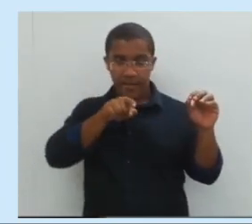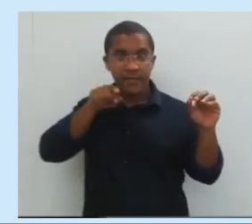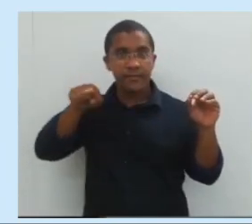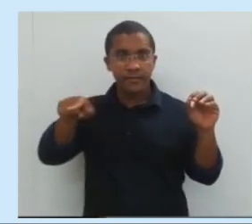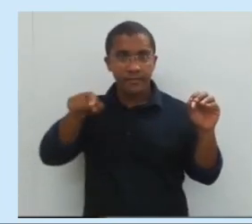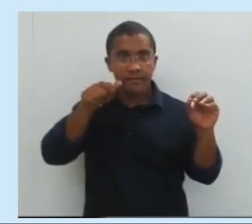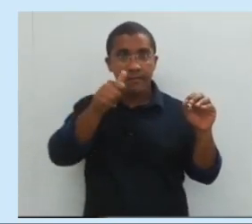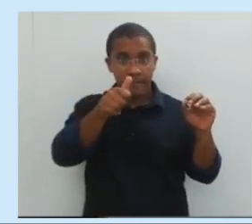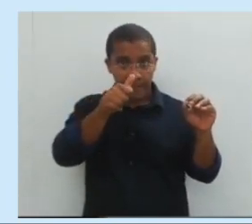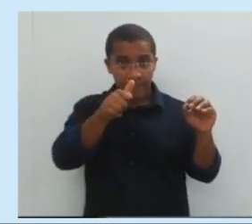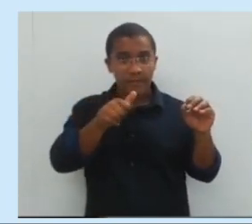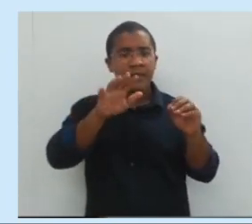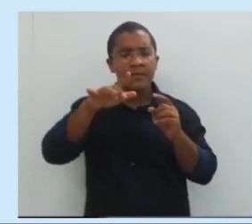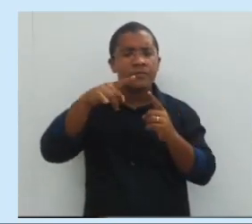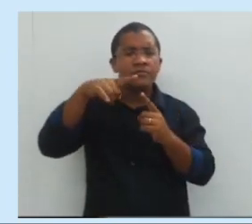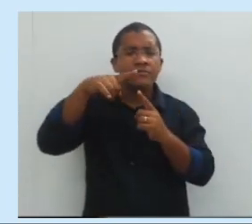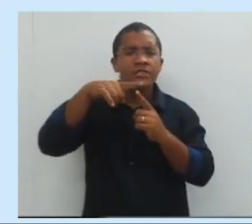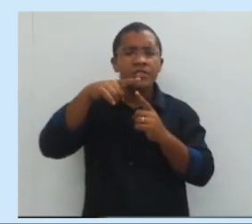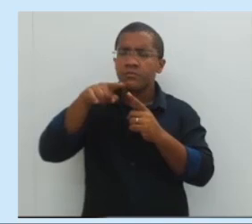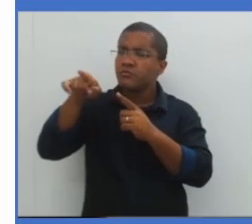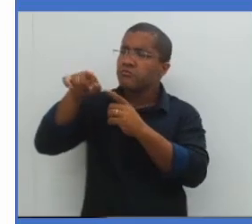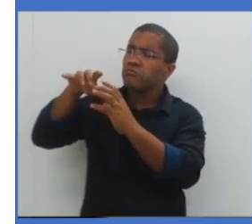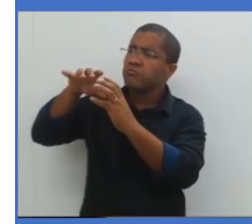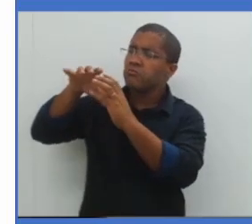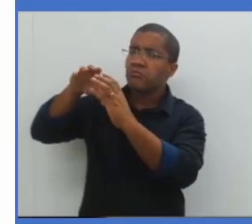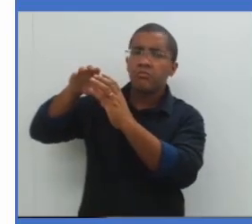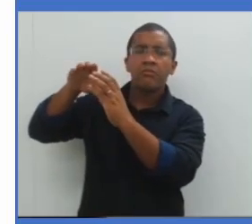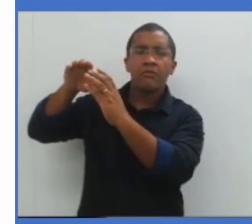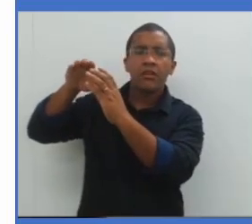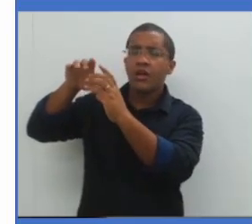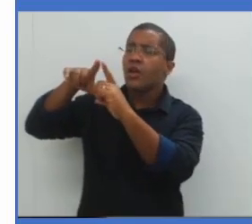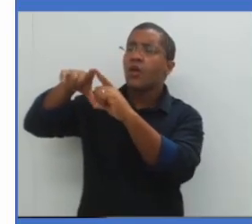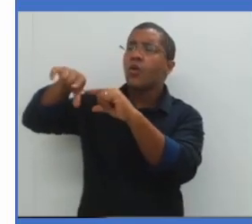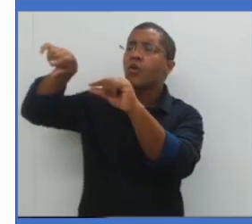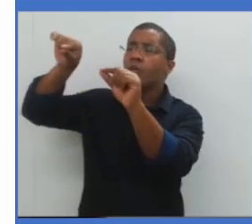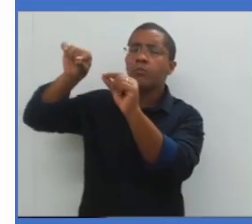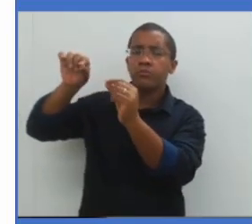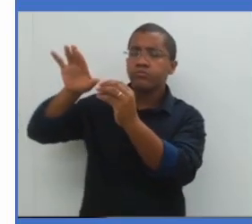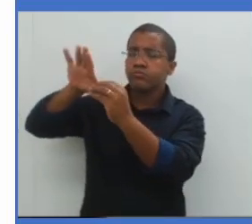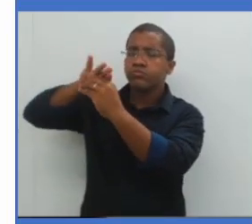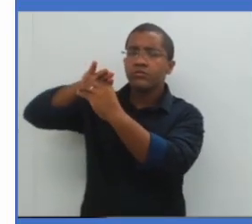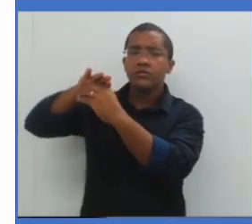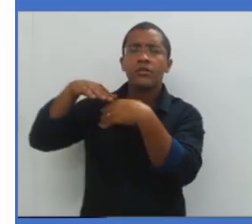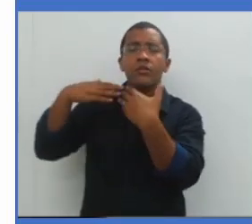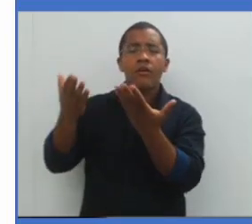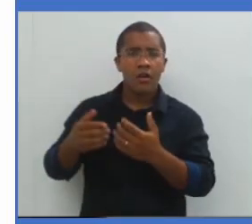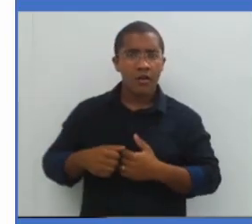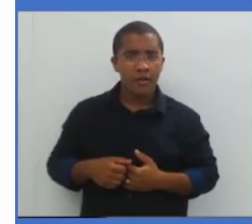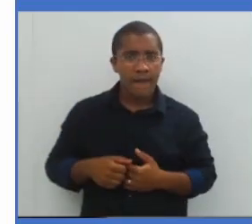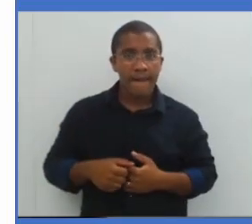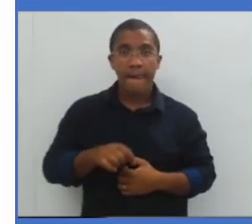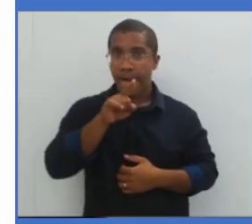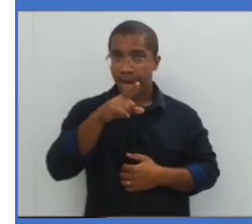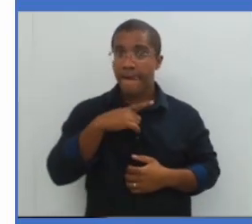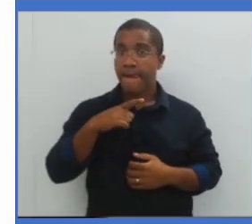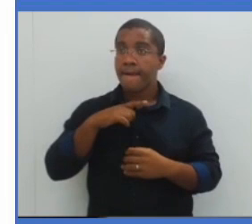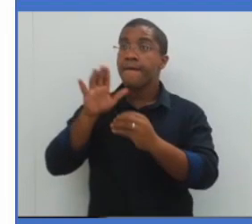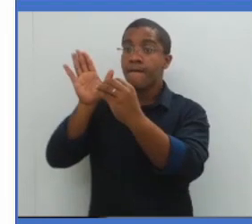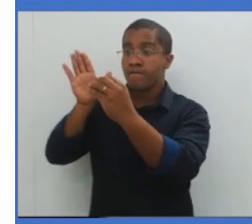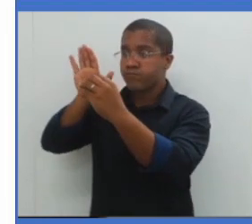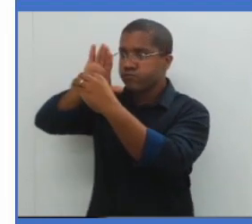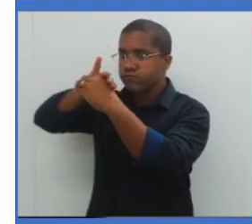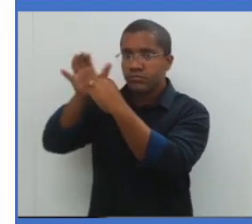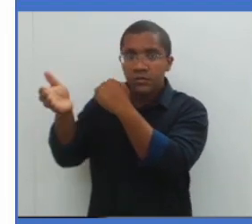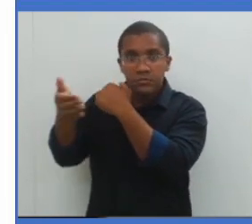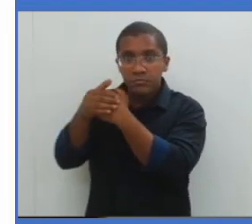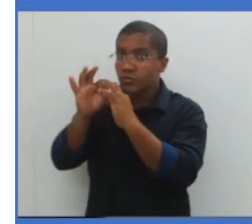Tipos de eclipse lunar. Vamos lá. Vamos ver aí a imagem. Eclipse total